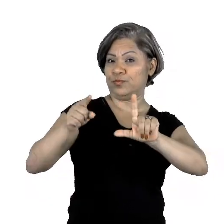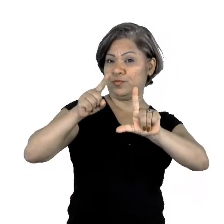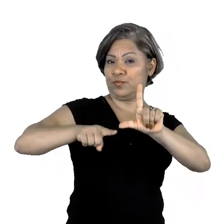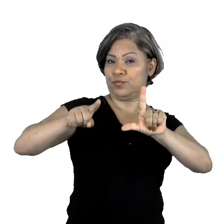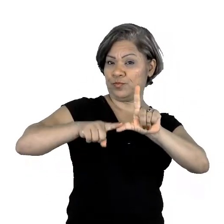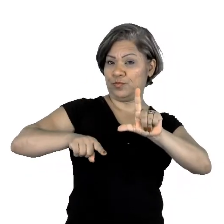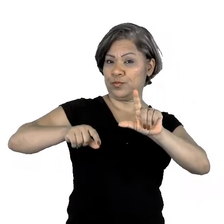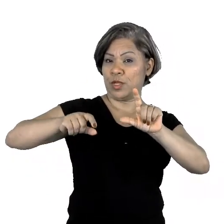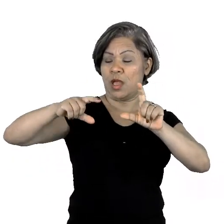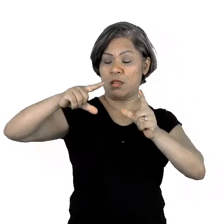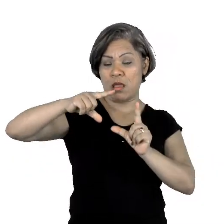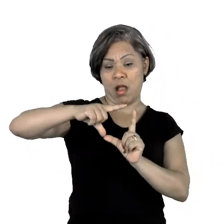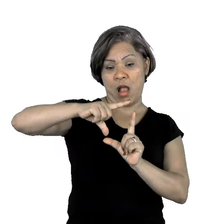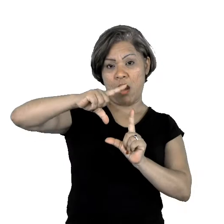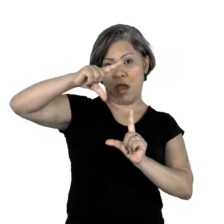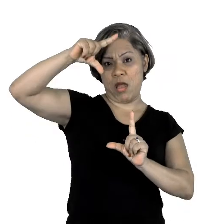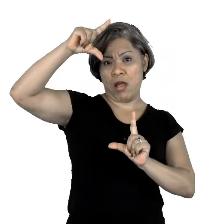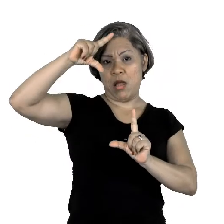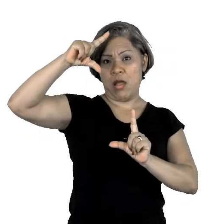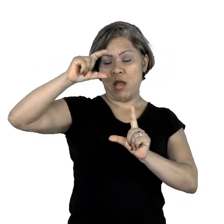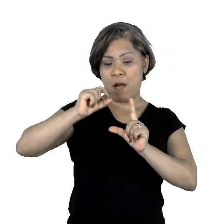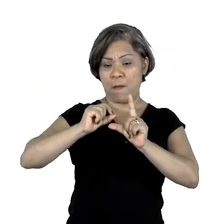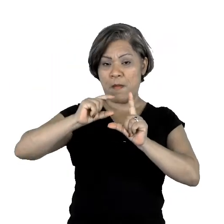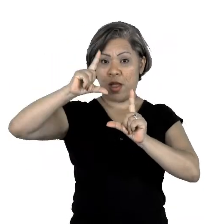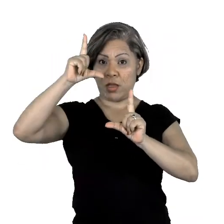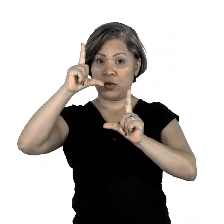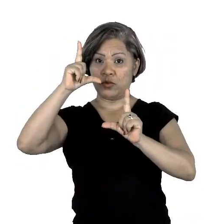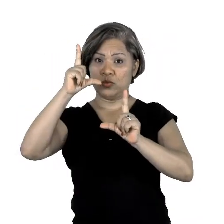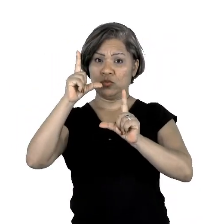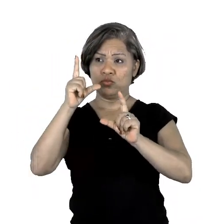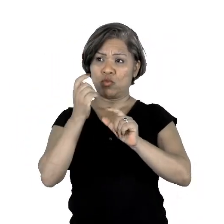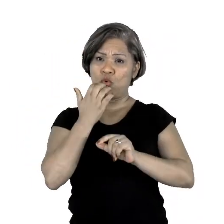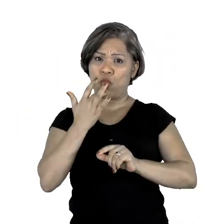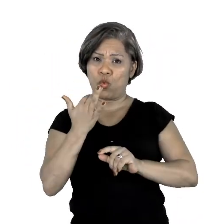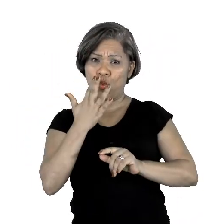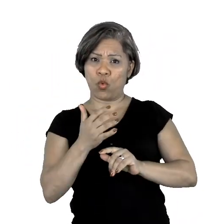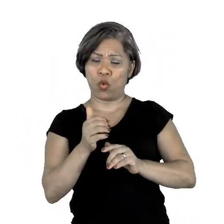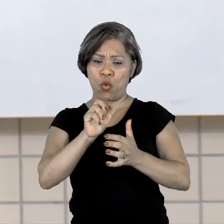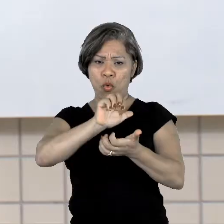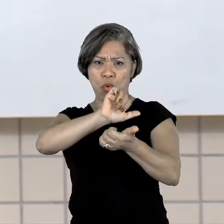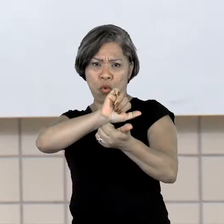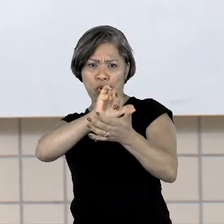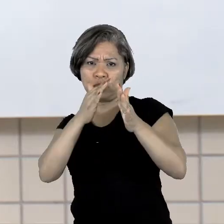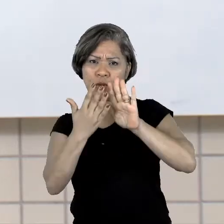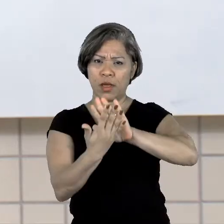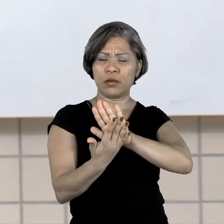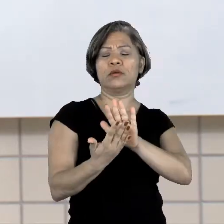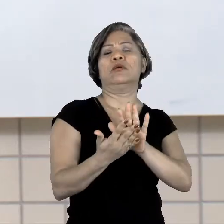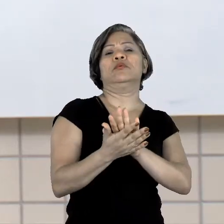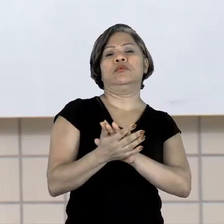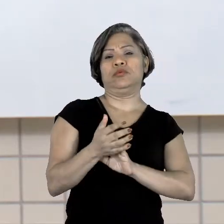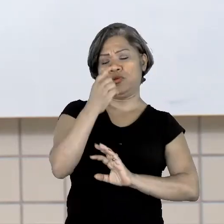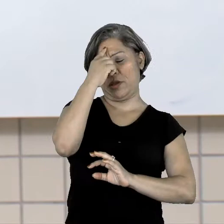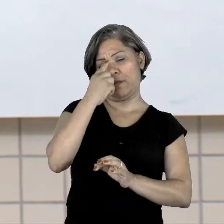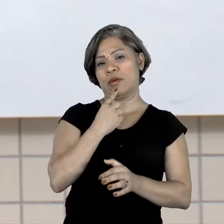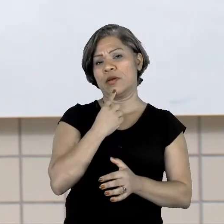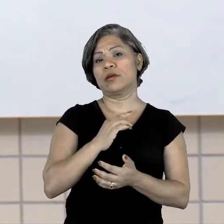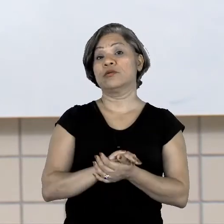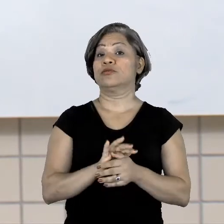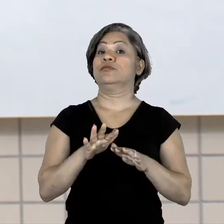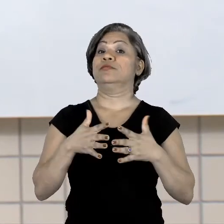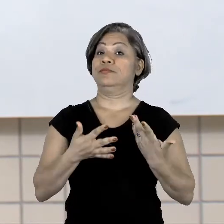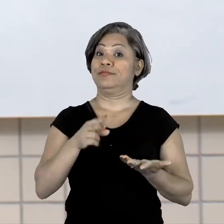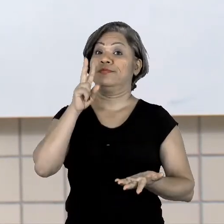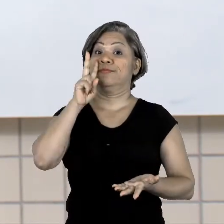maiúsculas, em cores, contrastes à imagem. Então, nós vimos que a história em quadrinho, ela apresenta